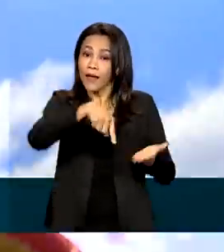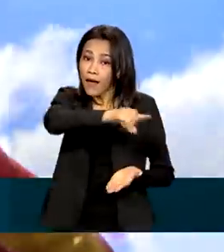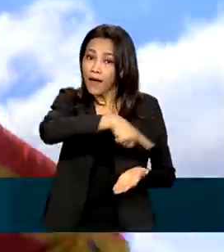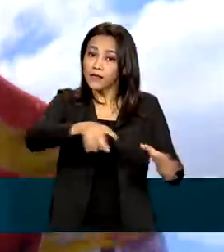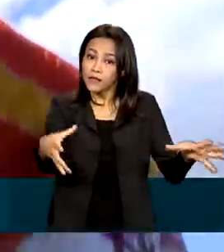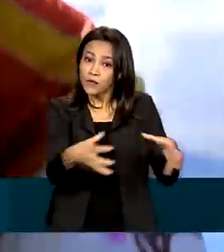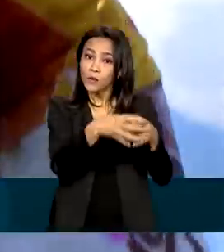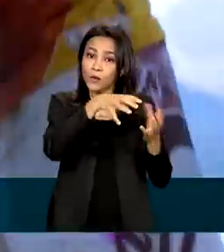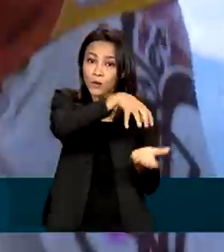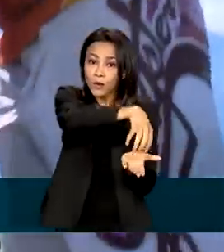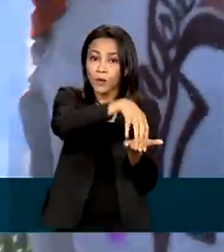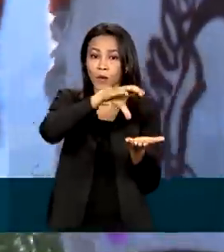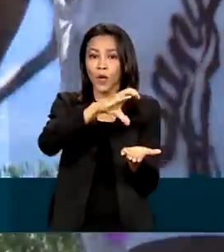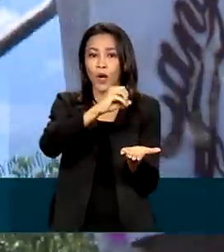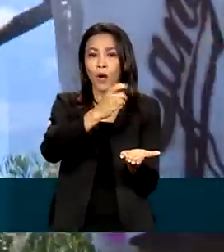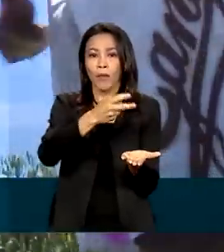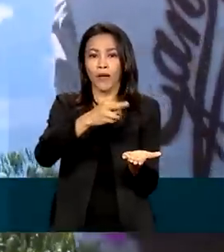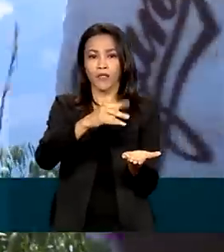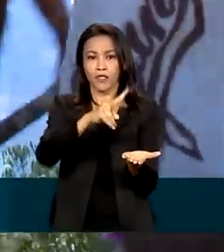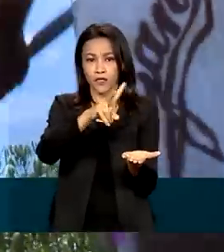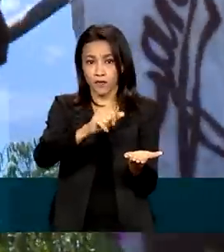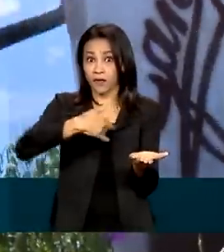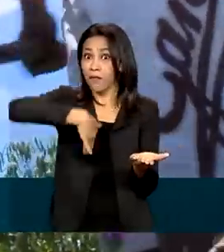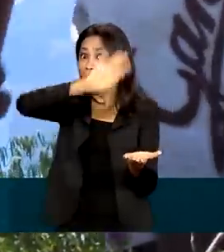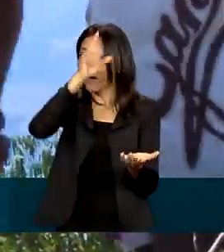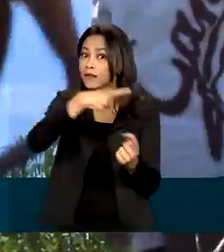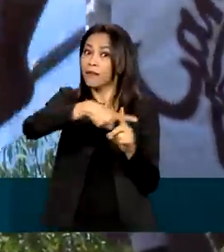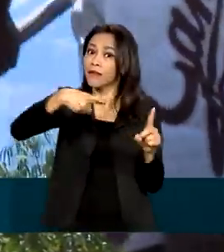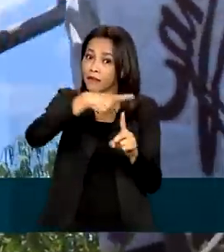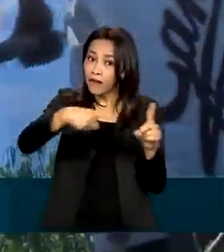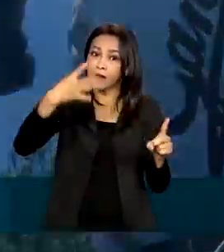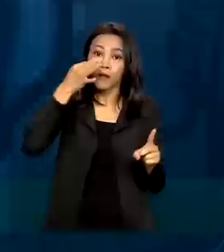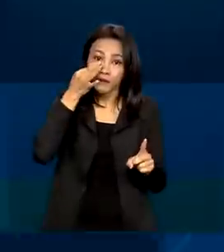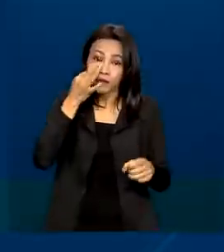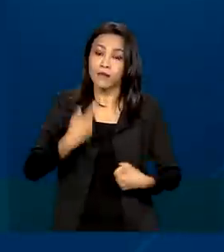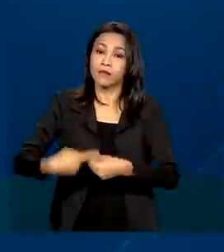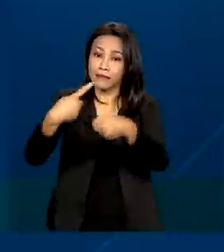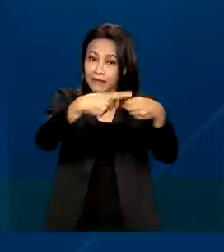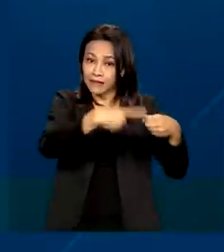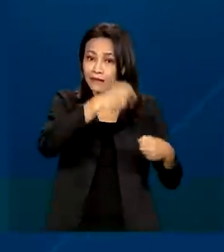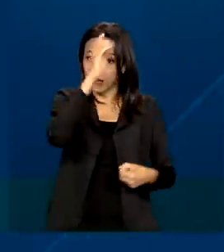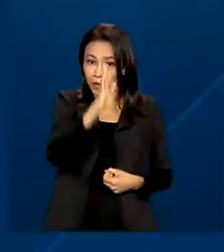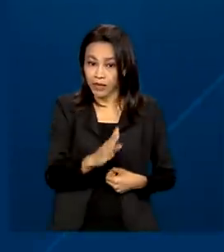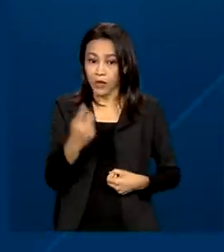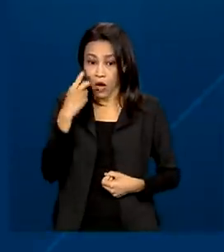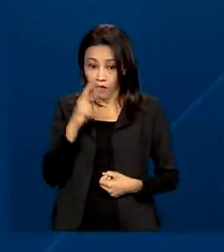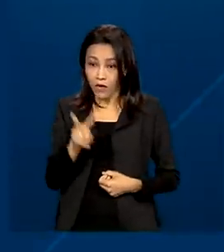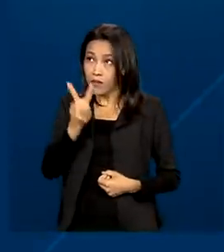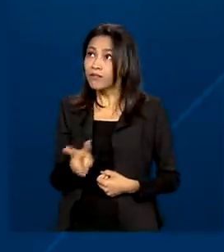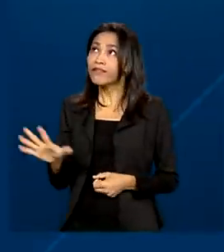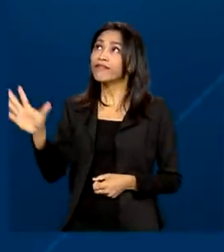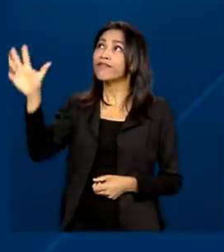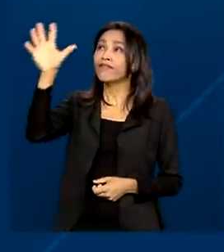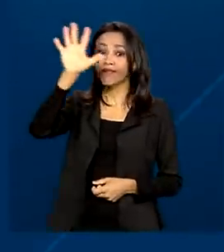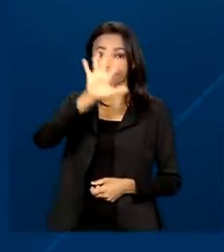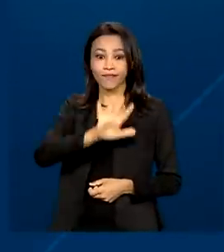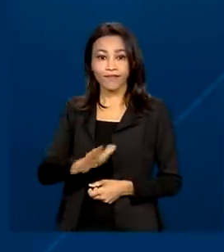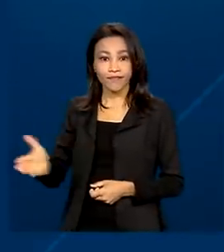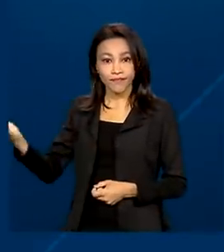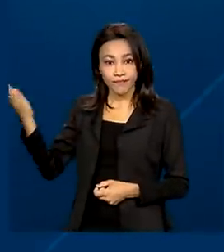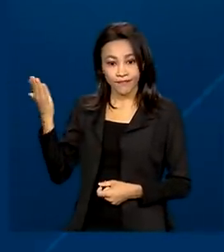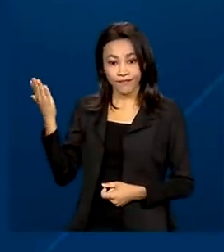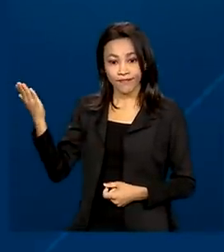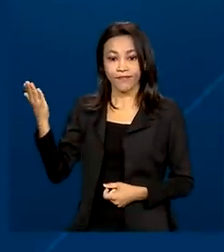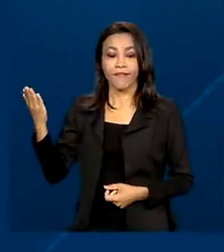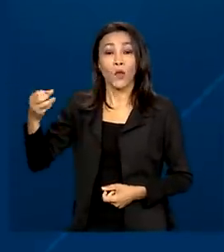já estão presentes em mais da metade dos municípios do Brasil. O panorama do setor mostra ainda que o